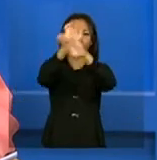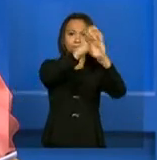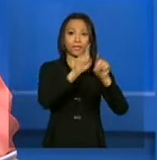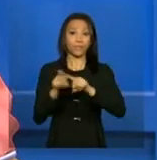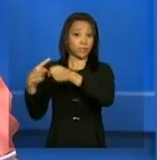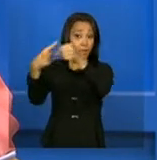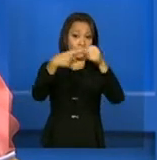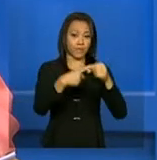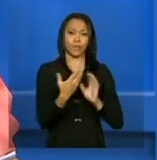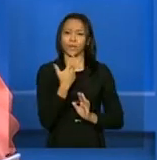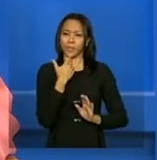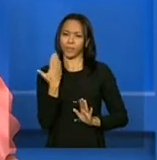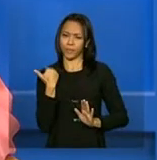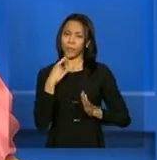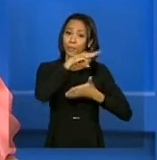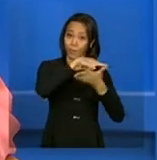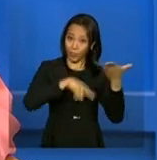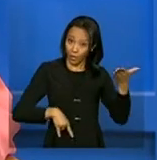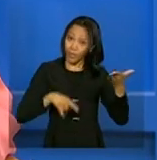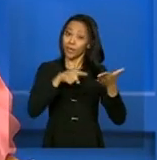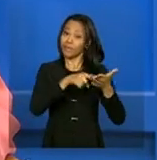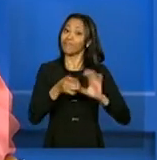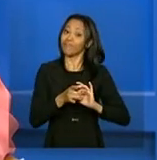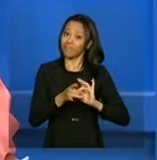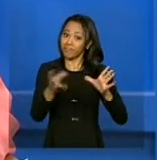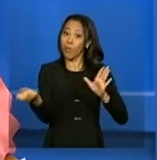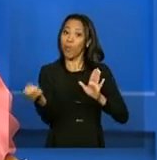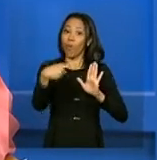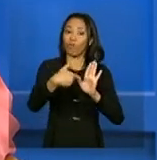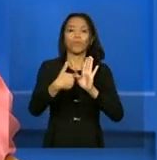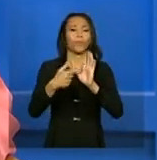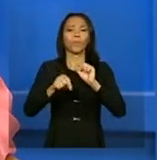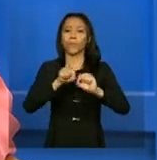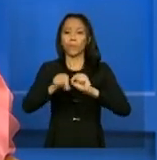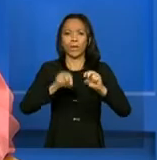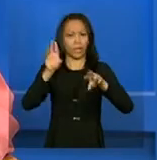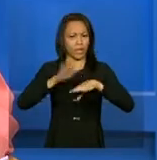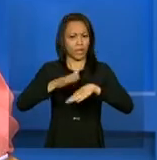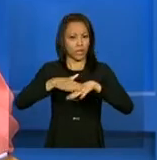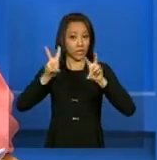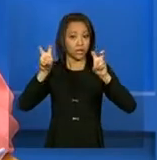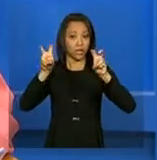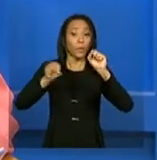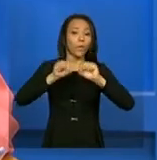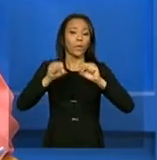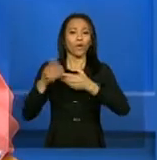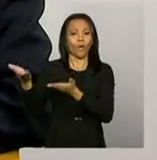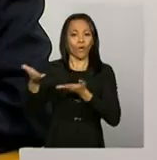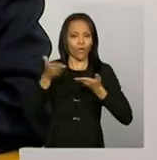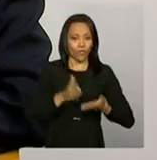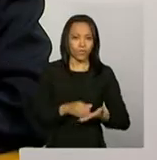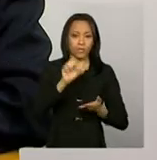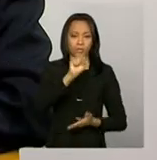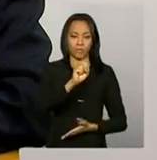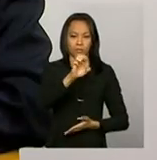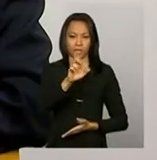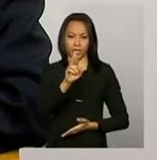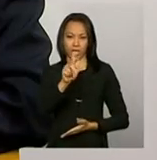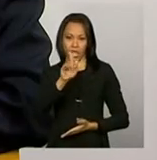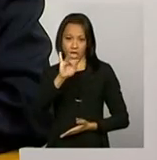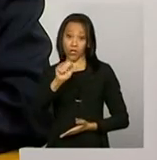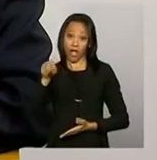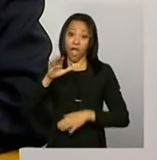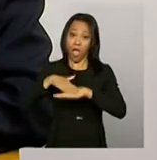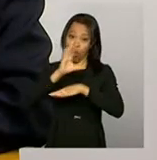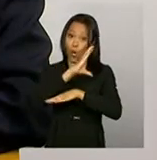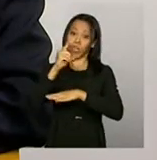portaria trouxe novidades para essa sistemática. Para tratar desse tema, convidamos Sérgio Monteiro, coordenador-geral